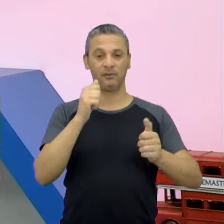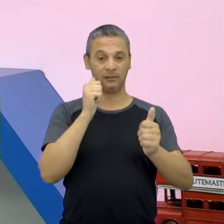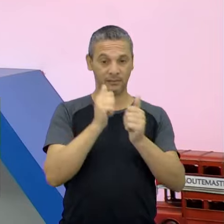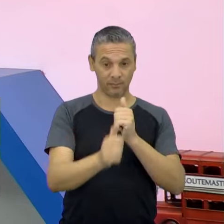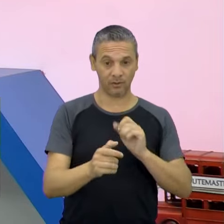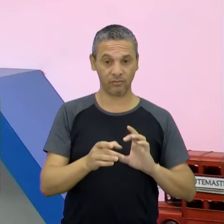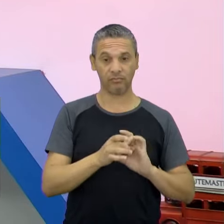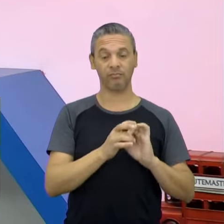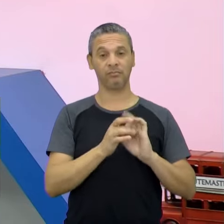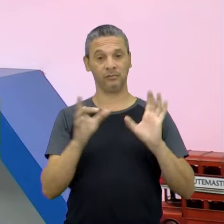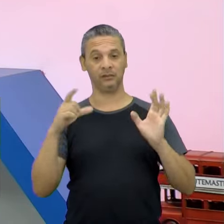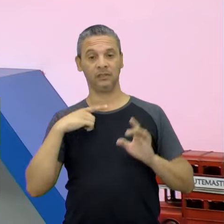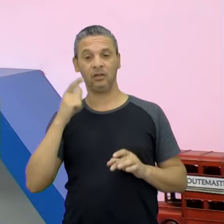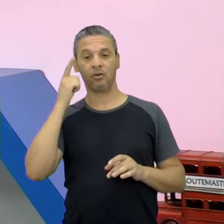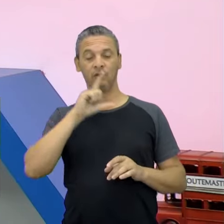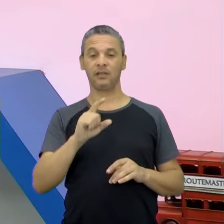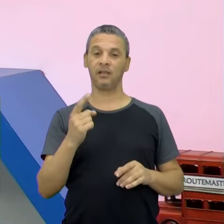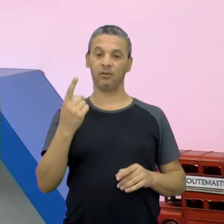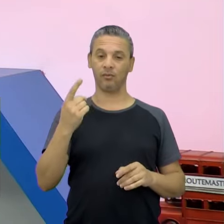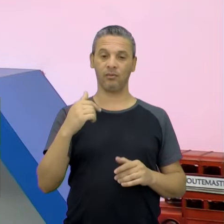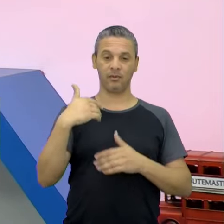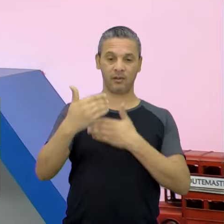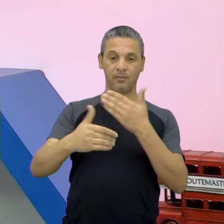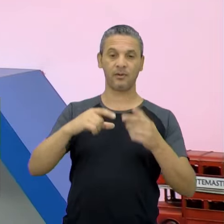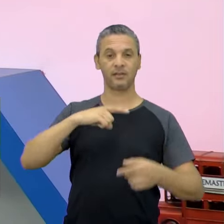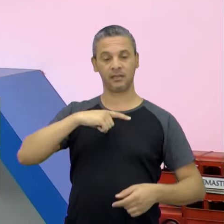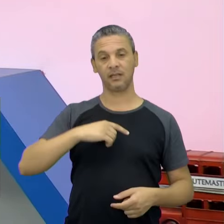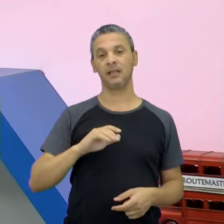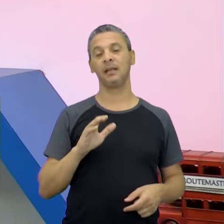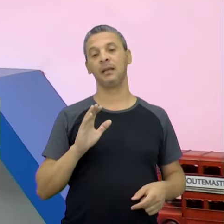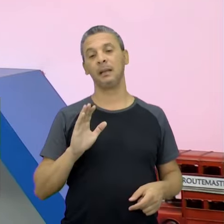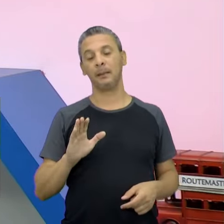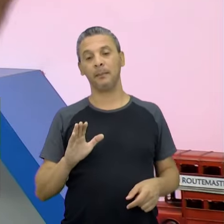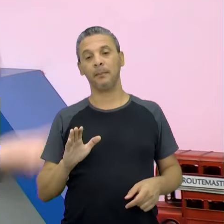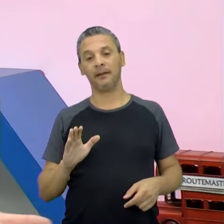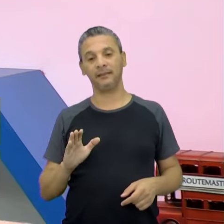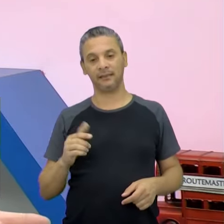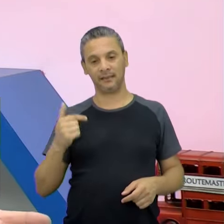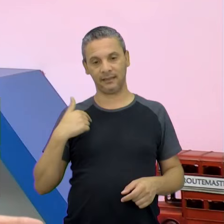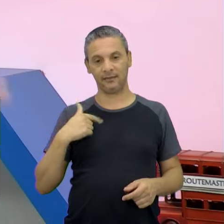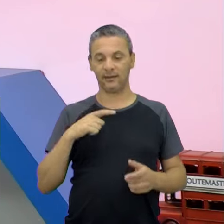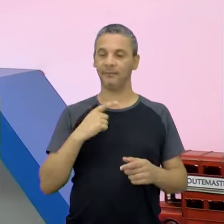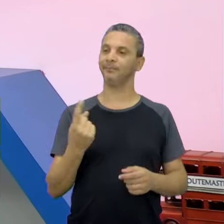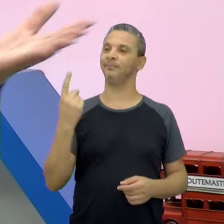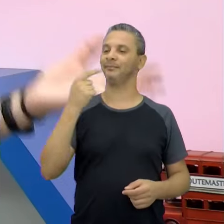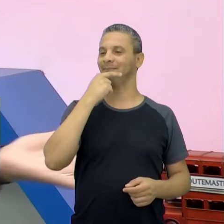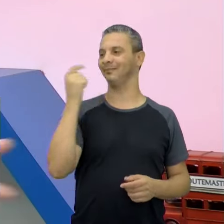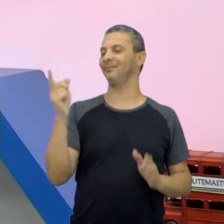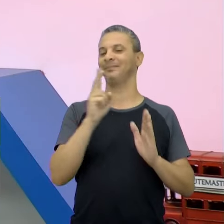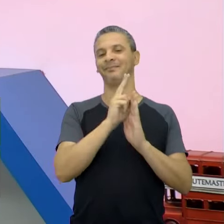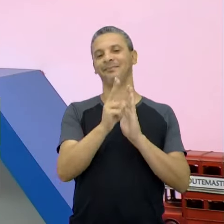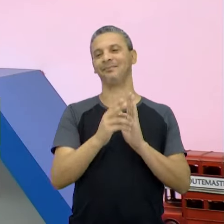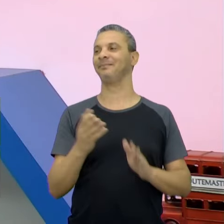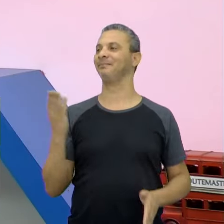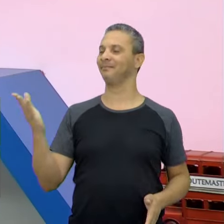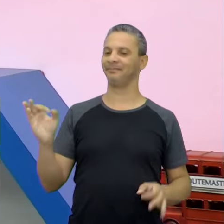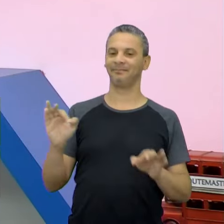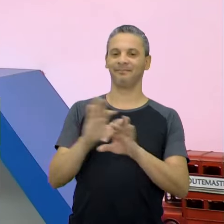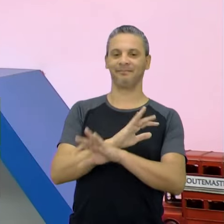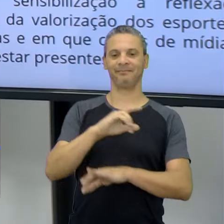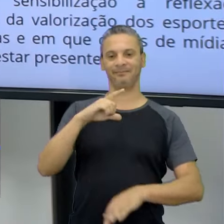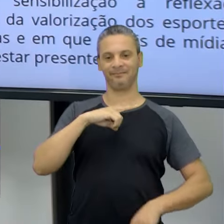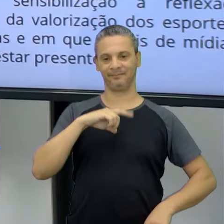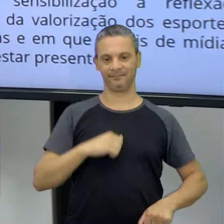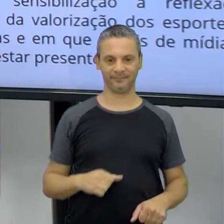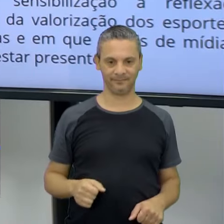consegui um, que eu vou passar lá para frente, mas não foi muito difícil. Então, como eu tenho um escritor, pronto, a crônica está aqui. Duas